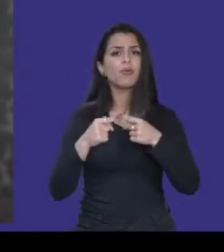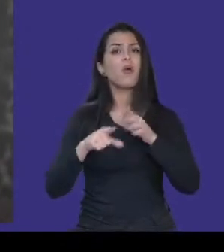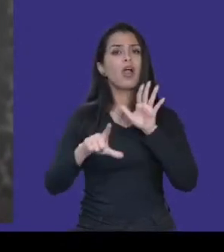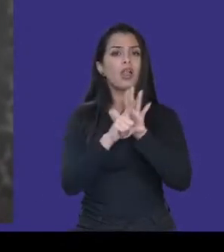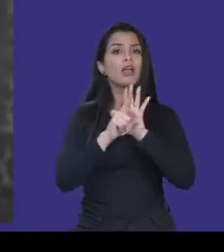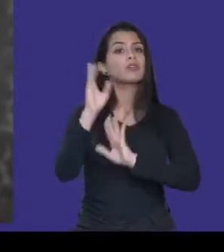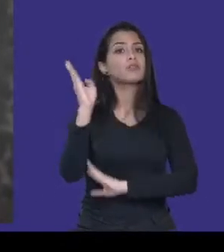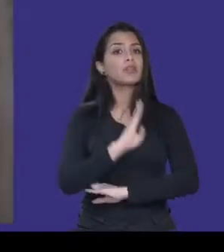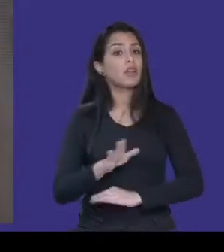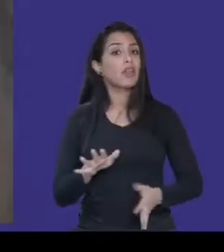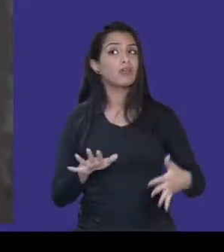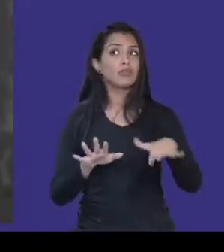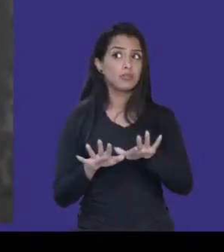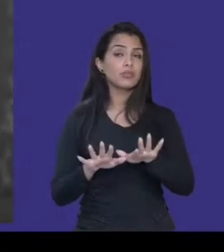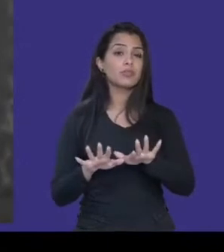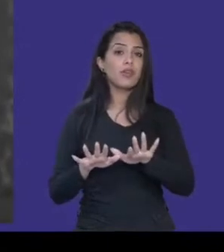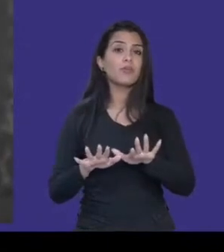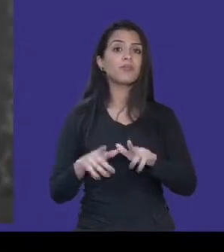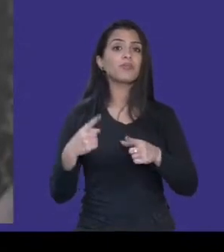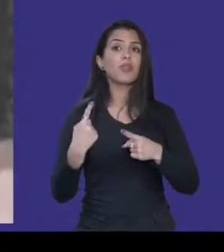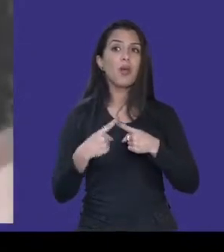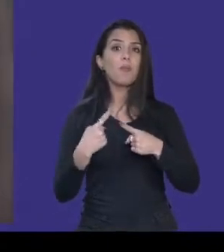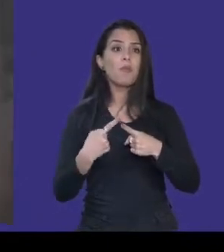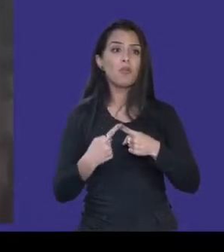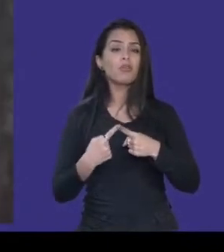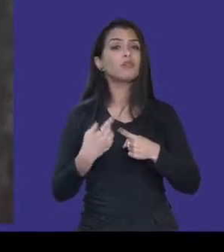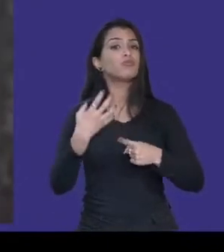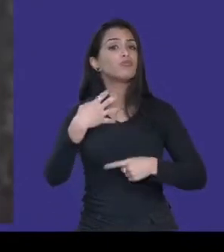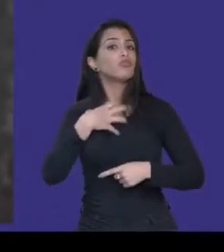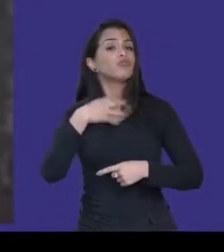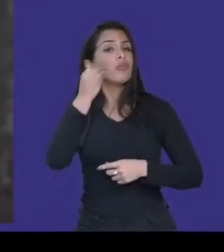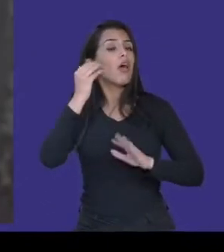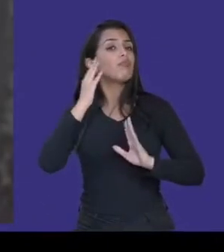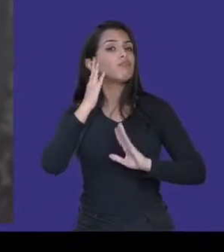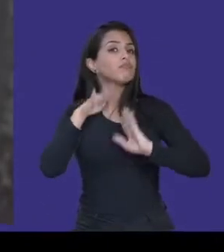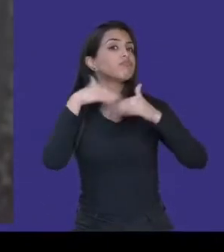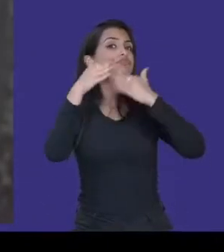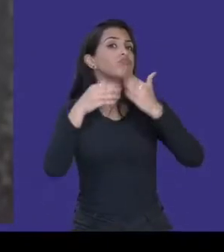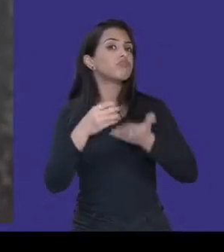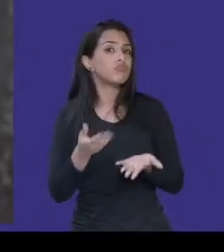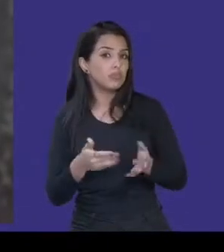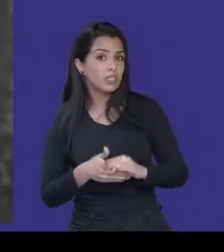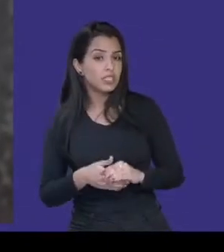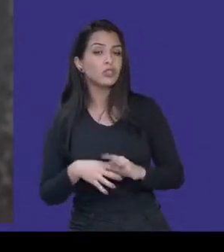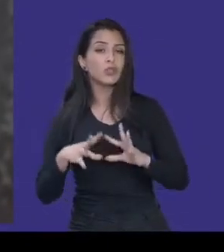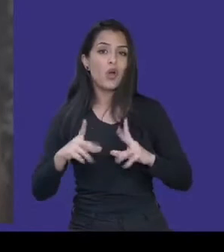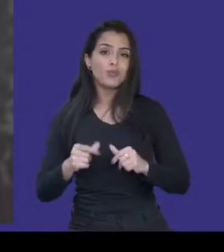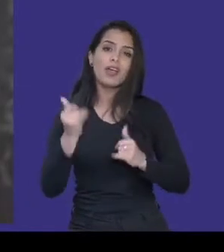esclarecimento, não dá para desaprender. Não dá para evoluir ou fingir que a gente não teve acesso a todas essas informações.